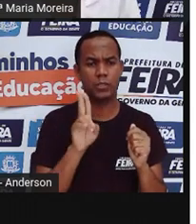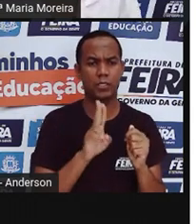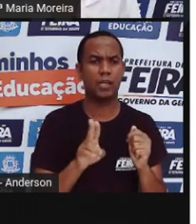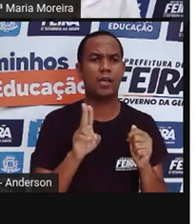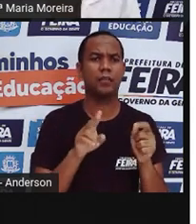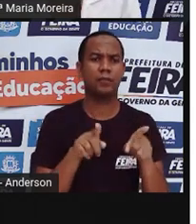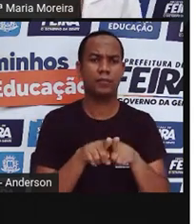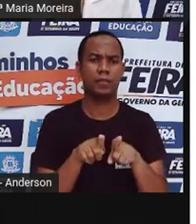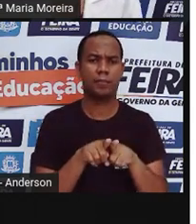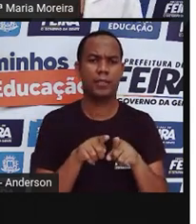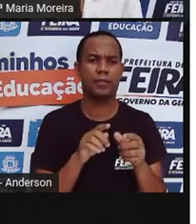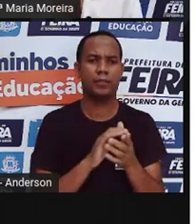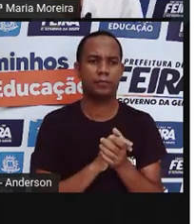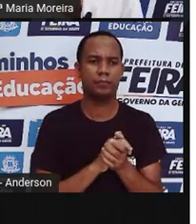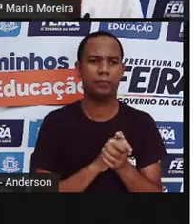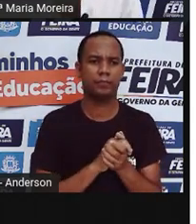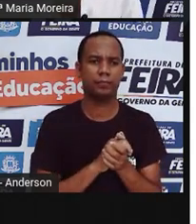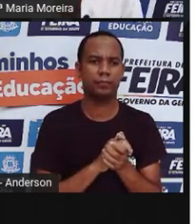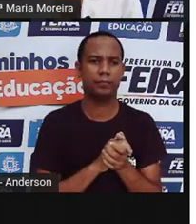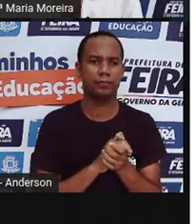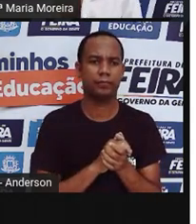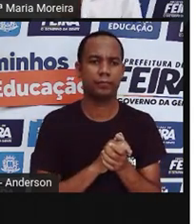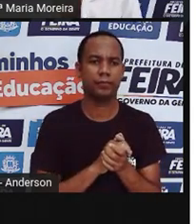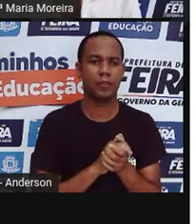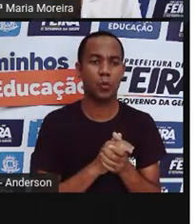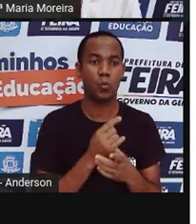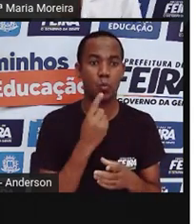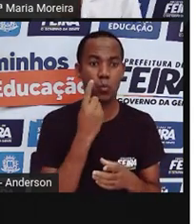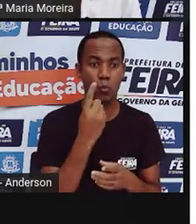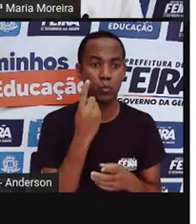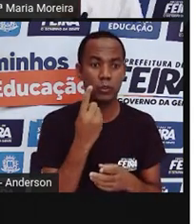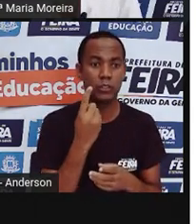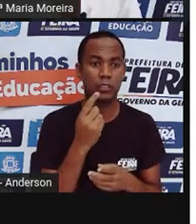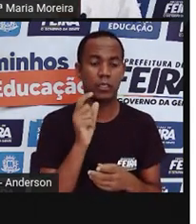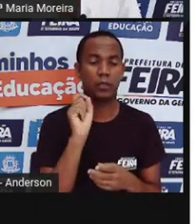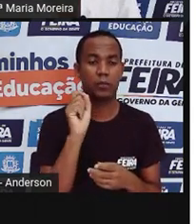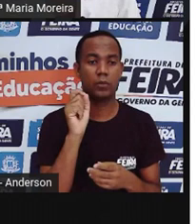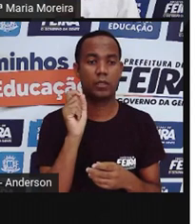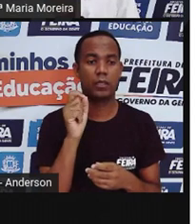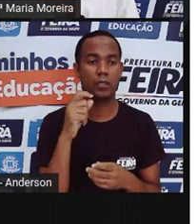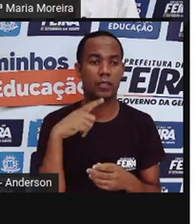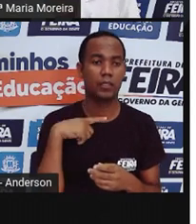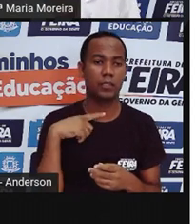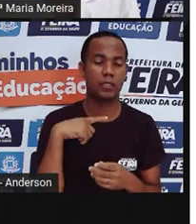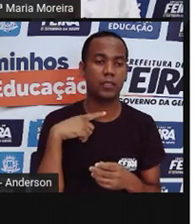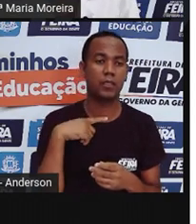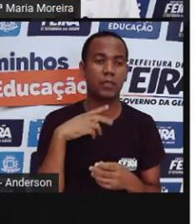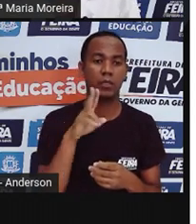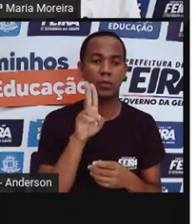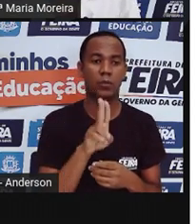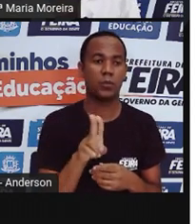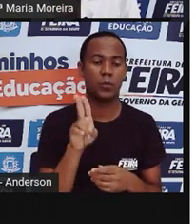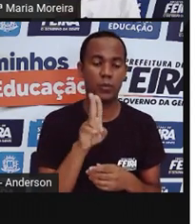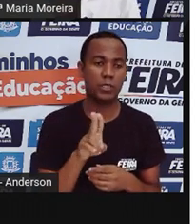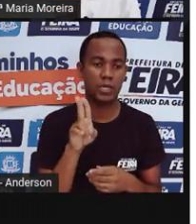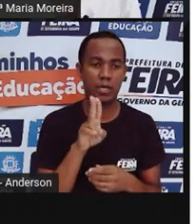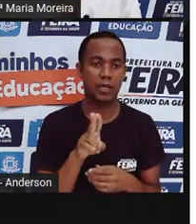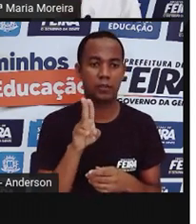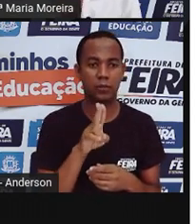de casa. Né? E a única finalidade era o quê? Ser utilizado ali naquele